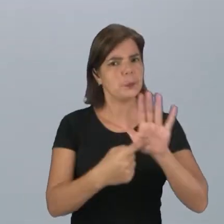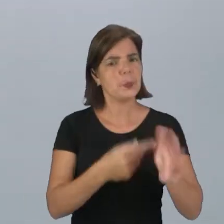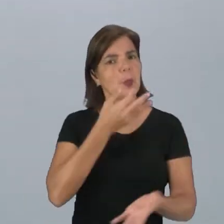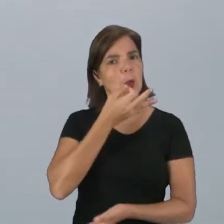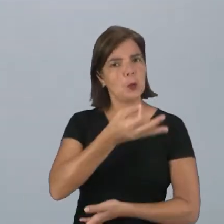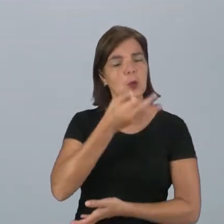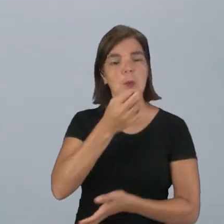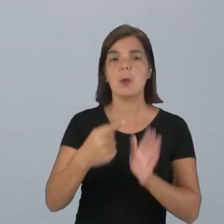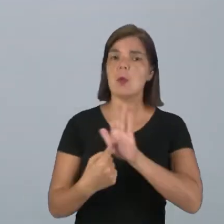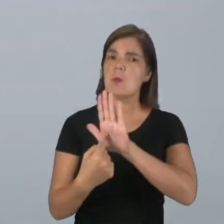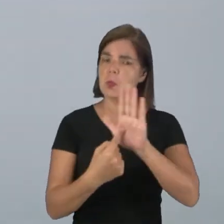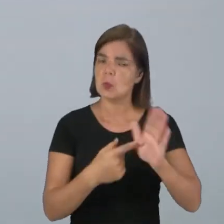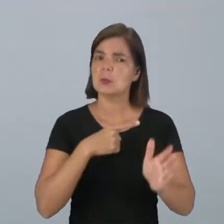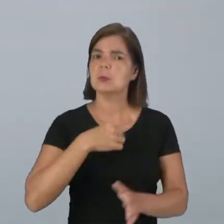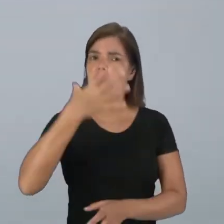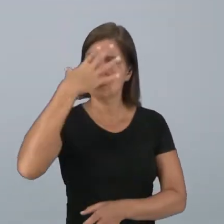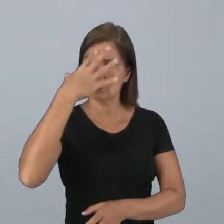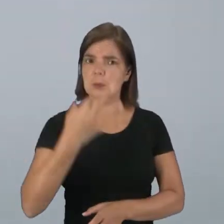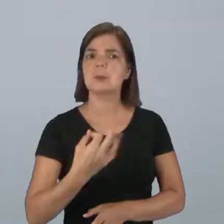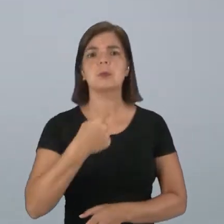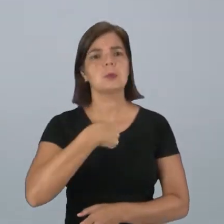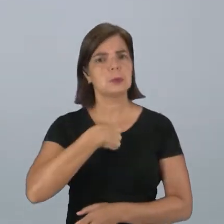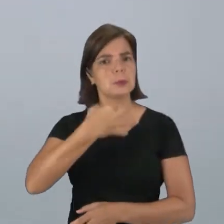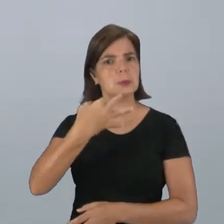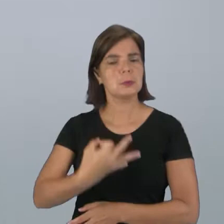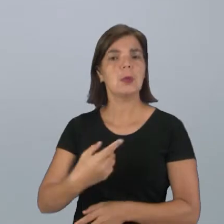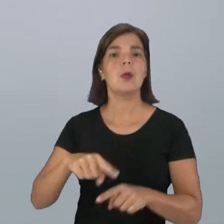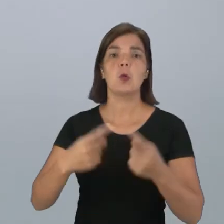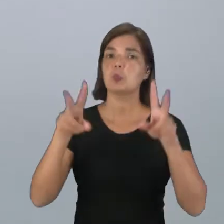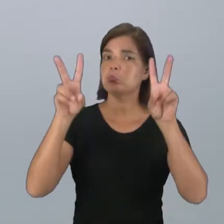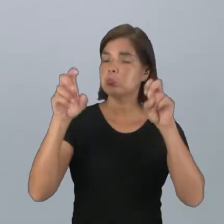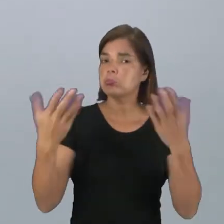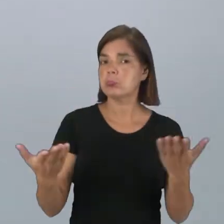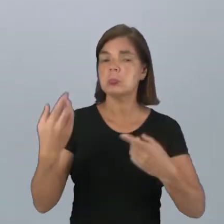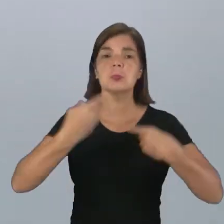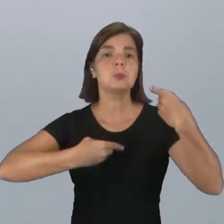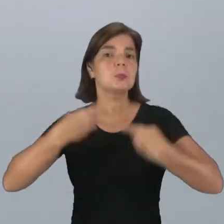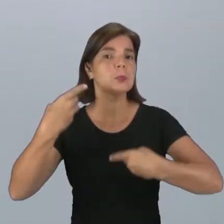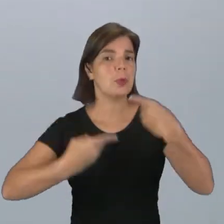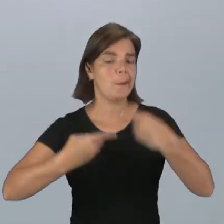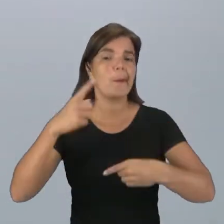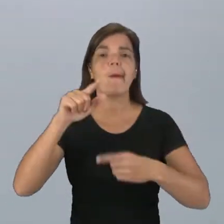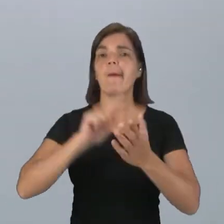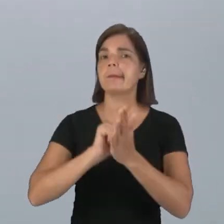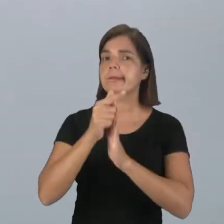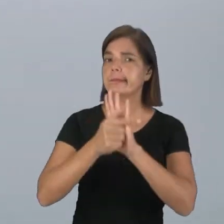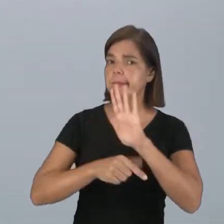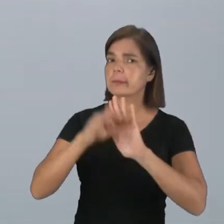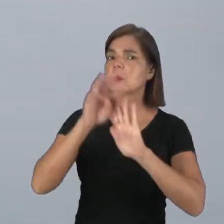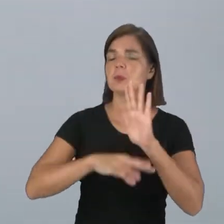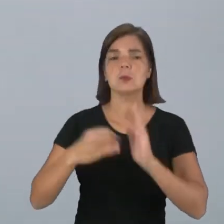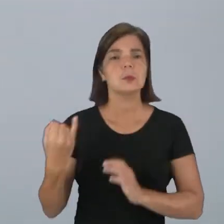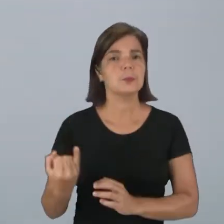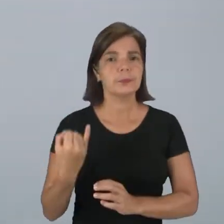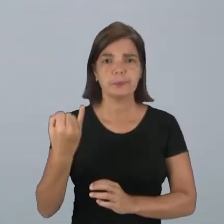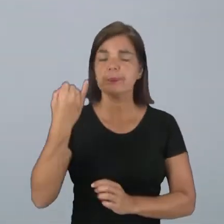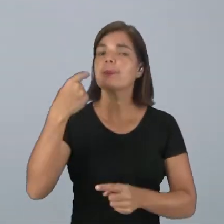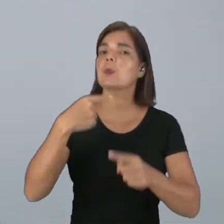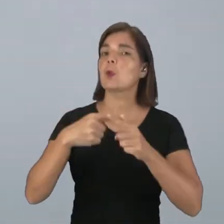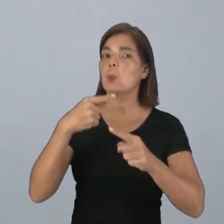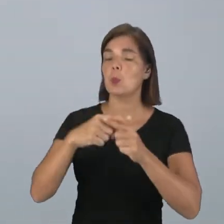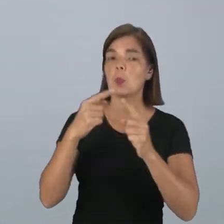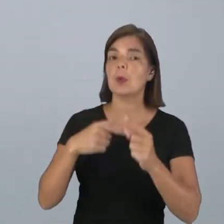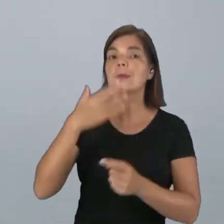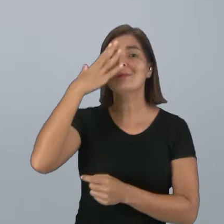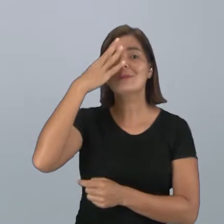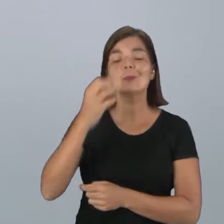e mostrar que tem razão sobre determinado tema. E o debate, gente, é um gênero textual tão importante porque ele vem